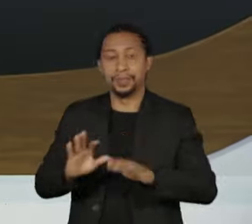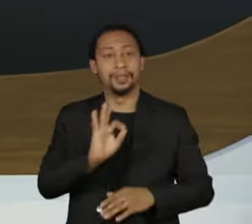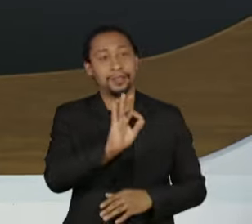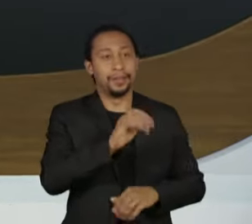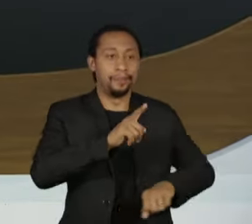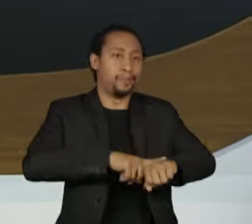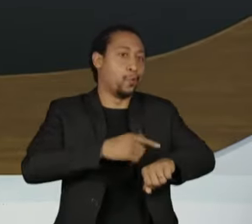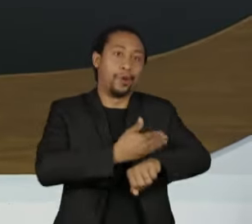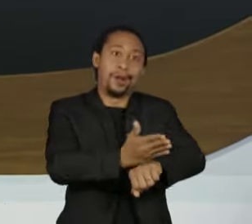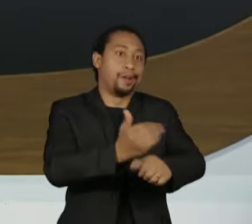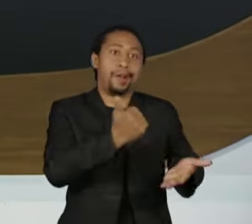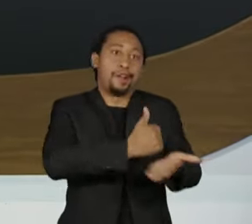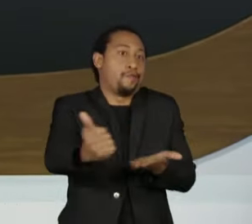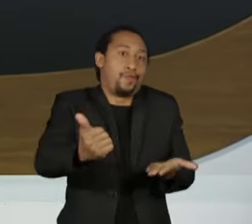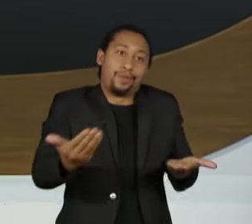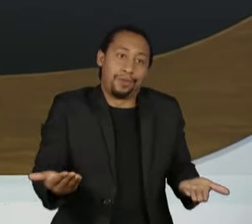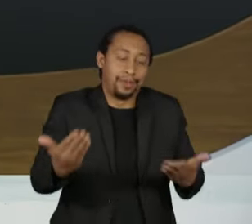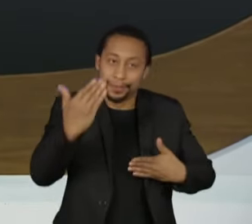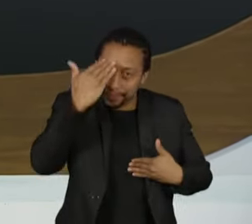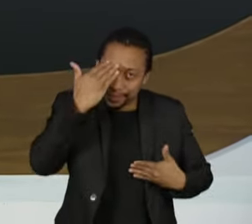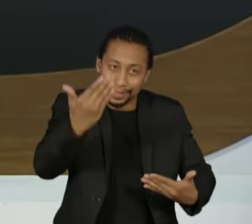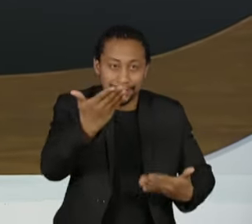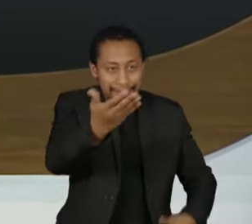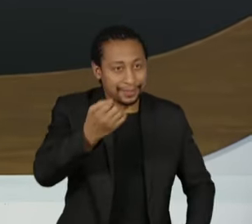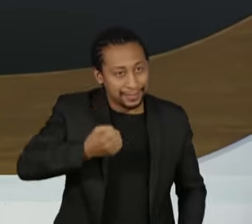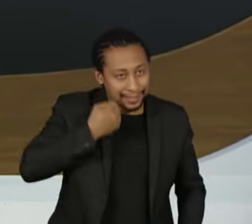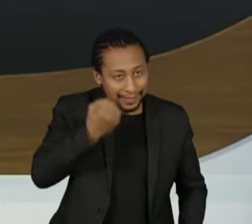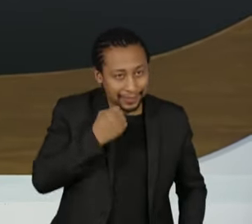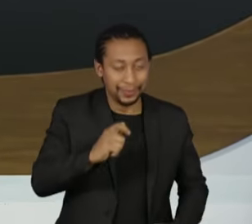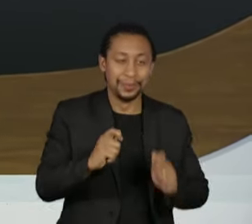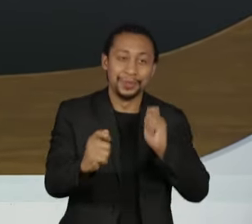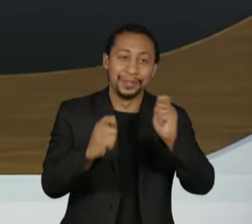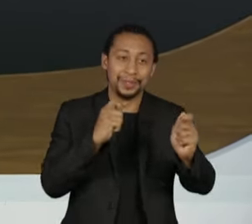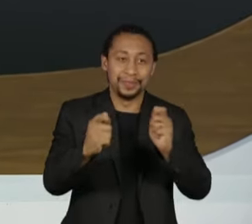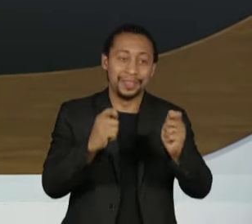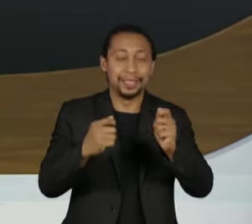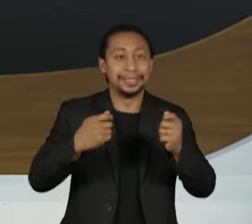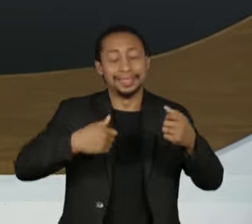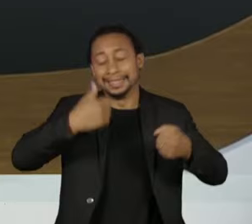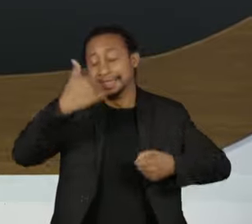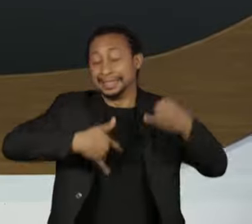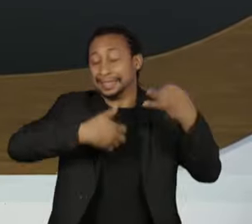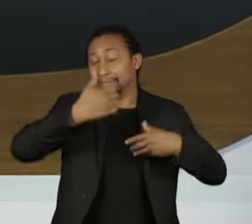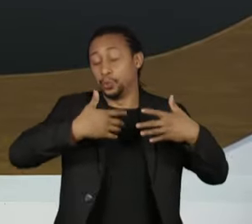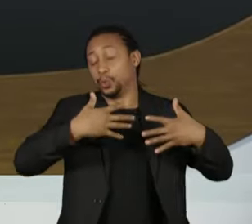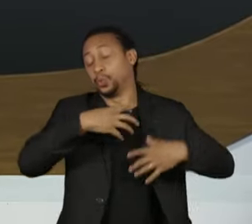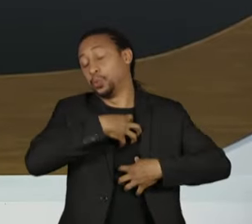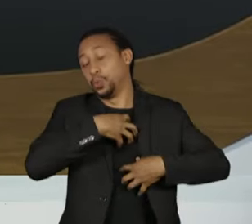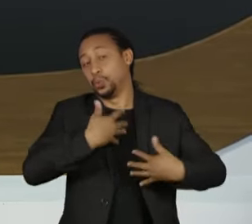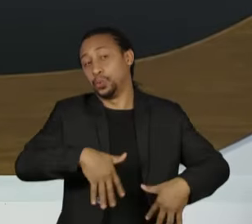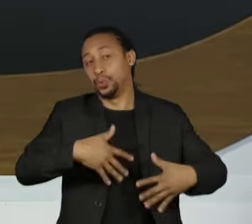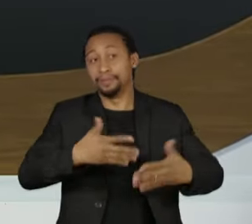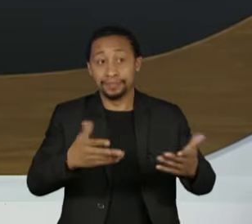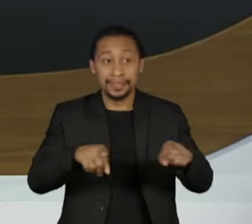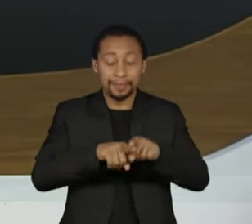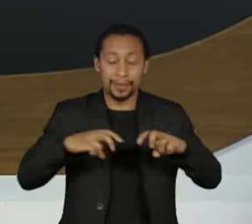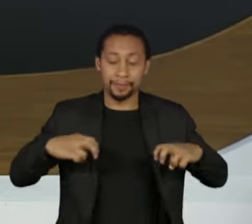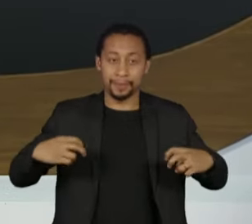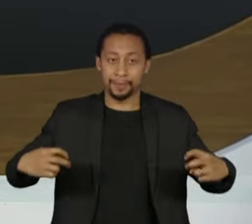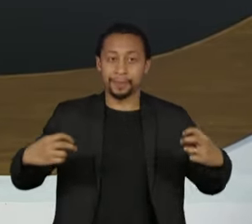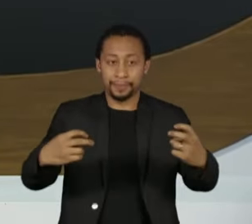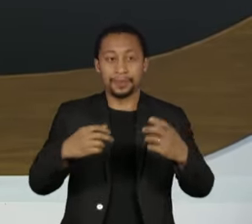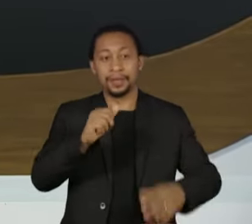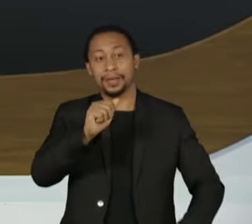estourado. Agradeço muito ao senhor senador pela sua entrevista, muito esclarecedora. Obrigada também aos meus companheiros de